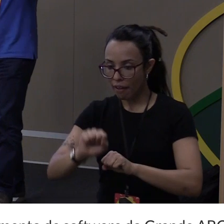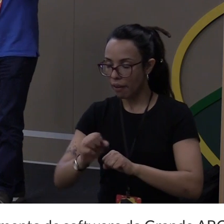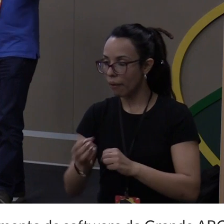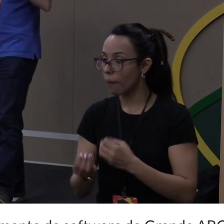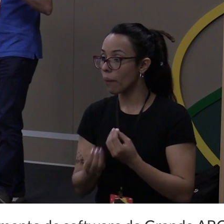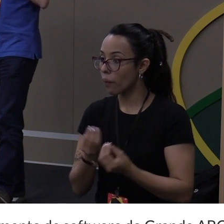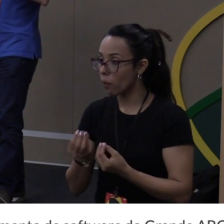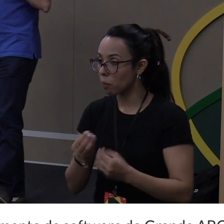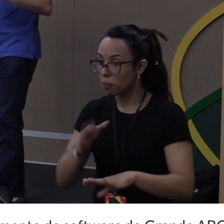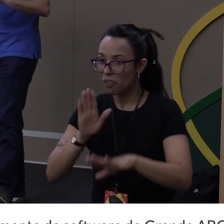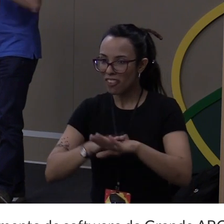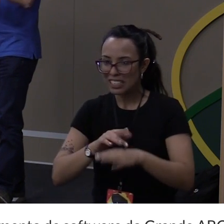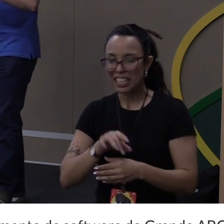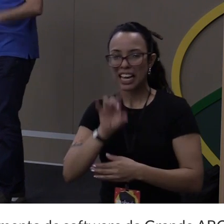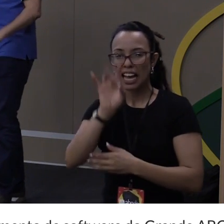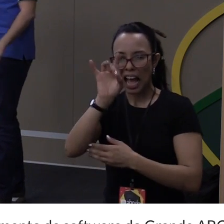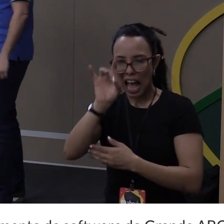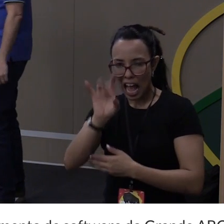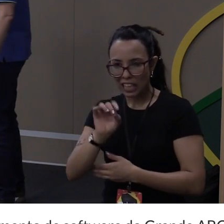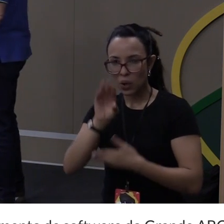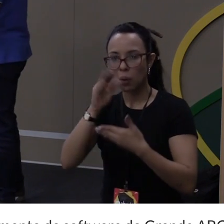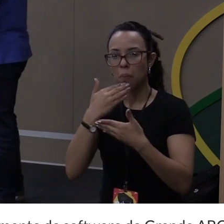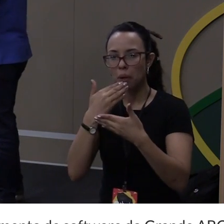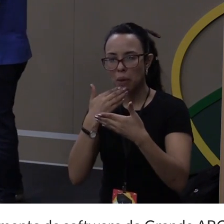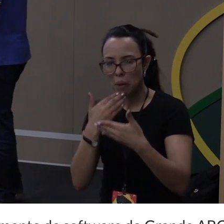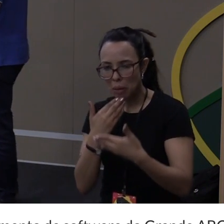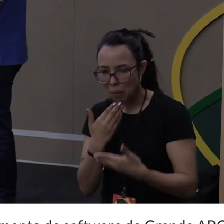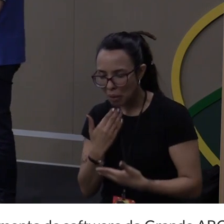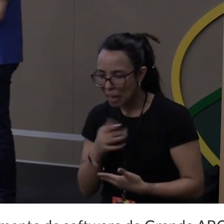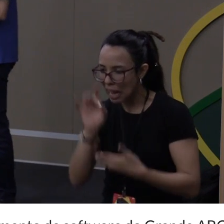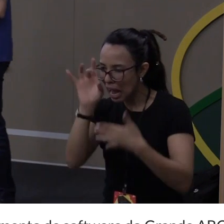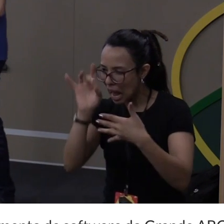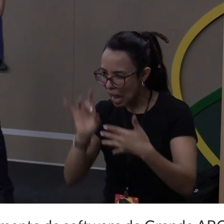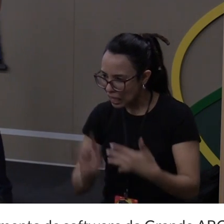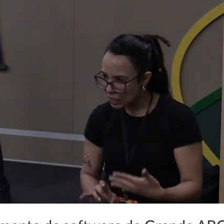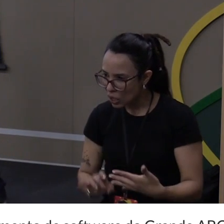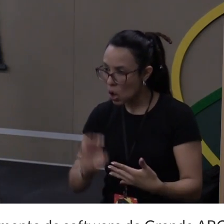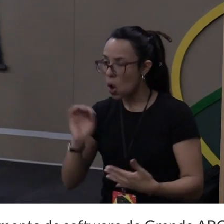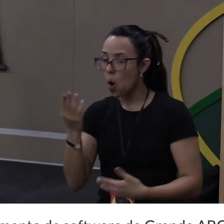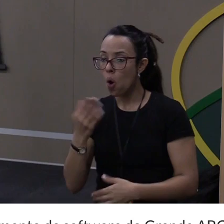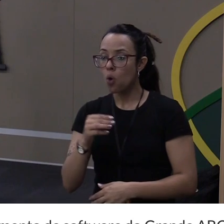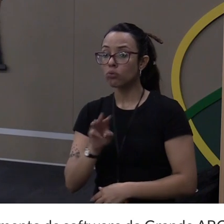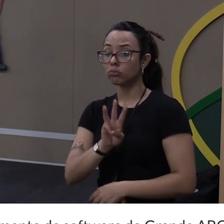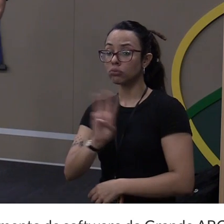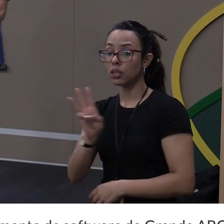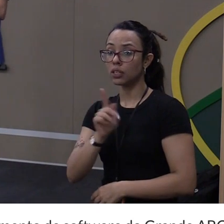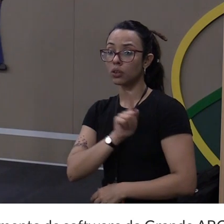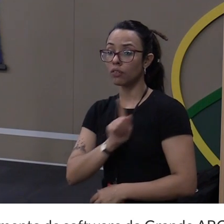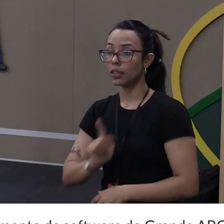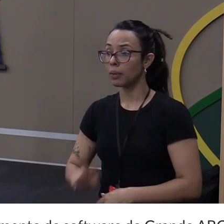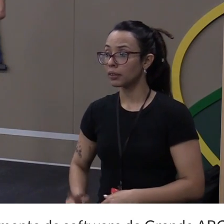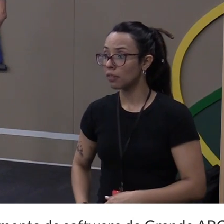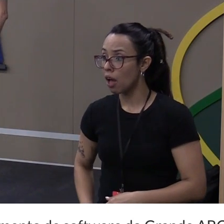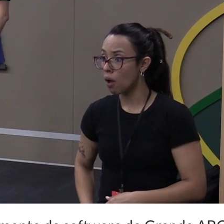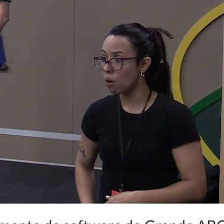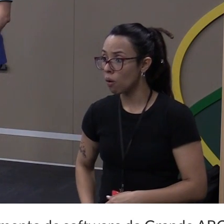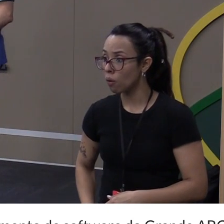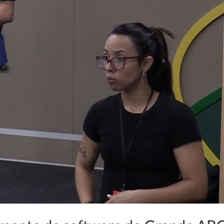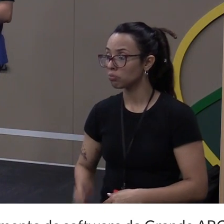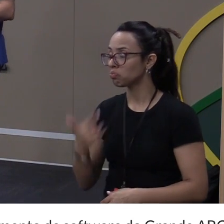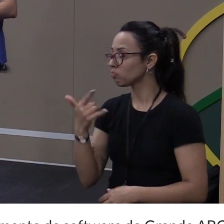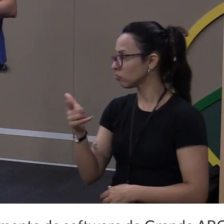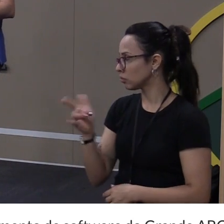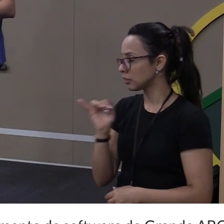Vou fazer request, request, e obter essas informações? Ou um site governamental. A gente vai ter um exemplo aqui de um site